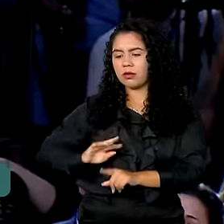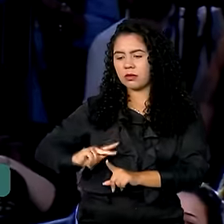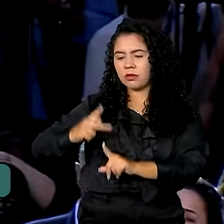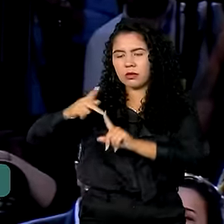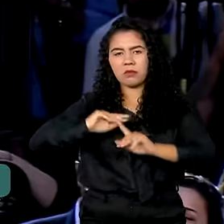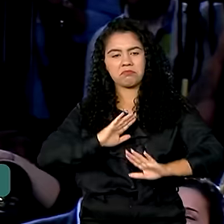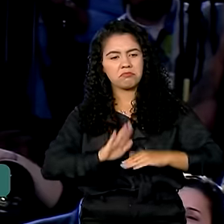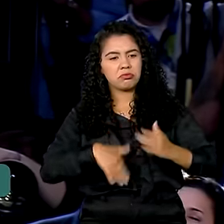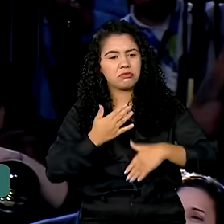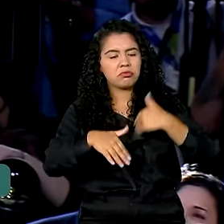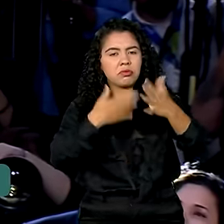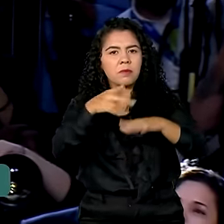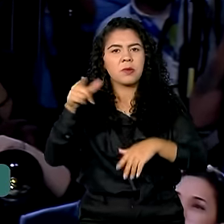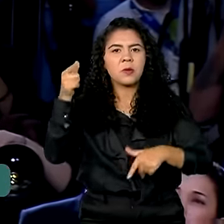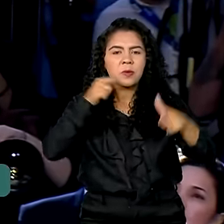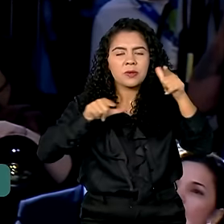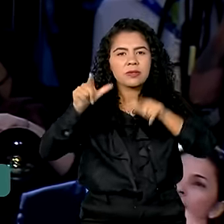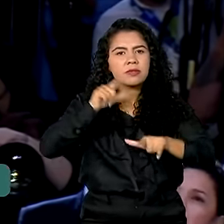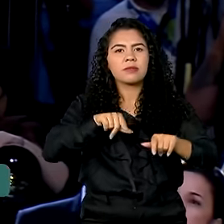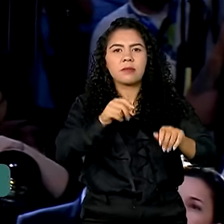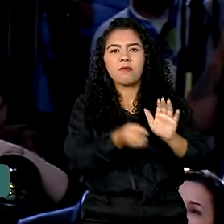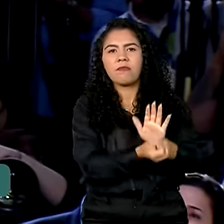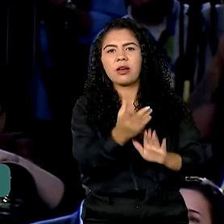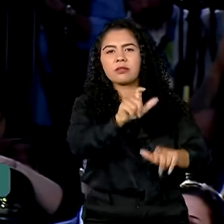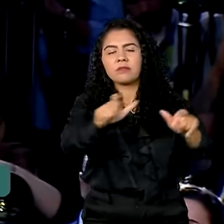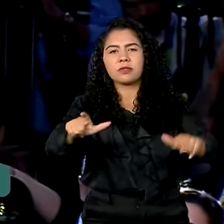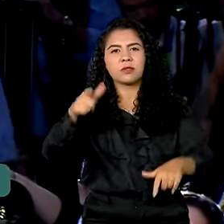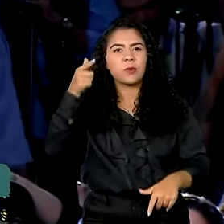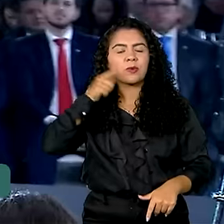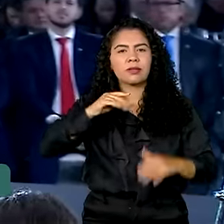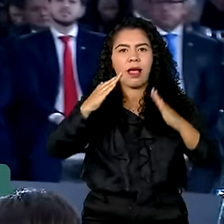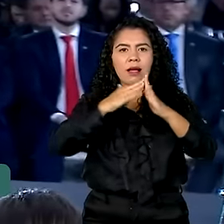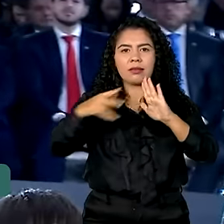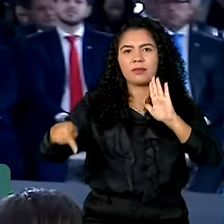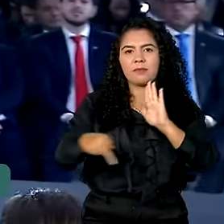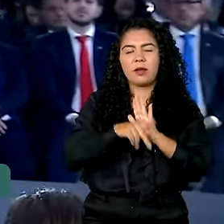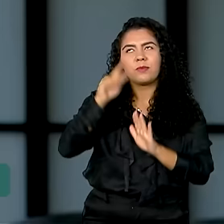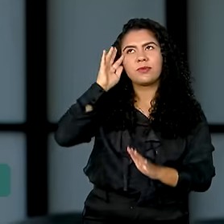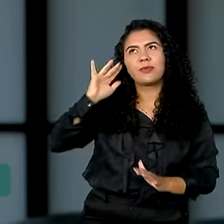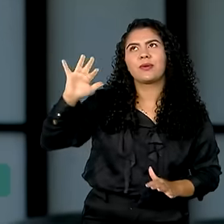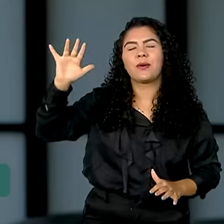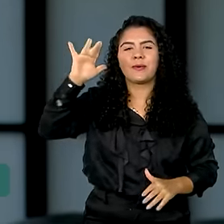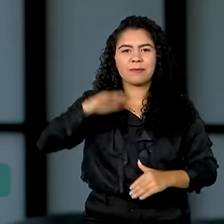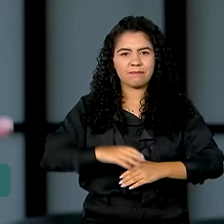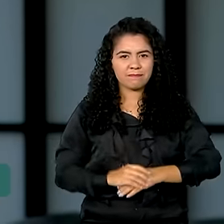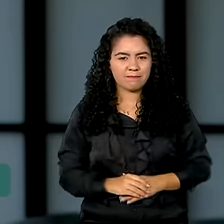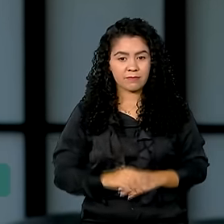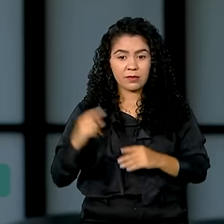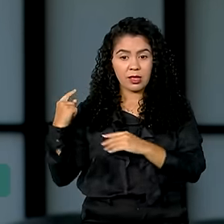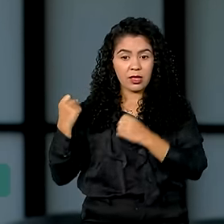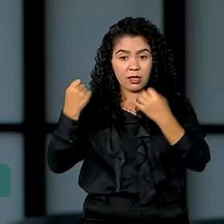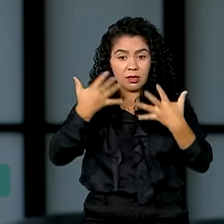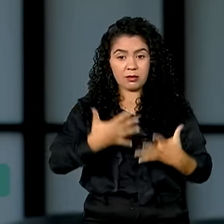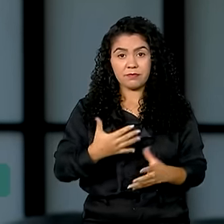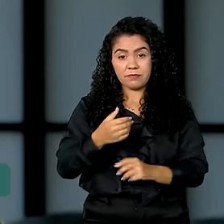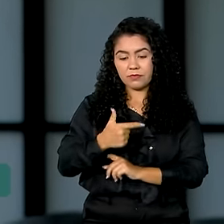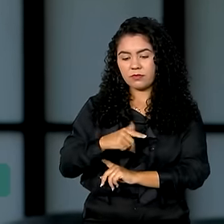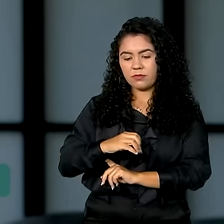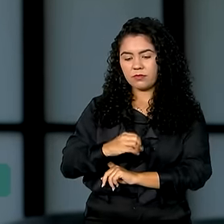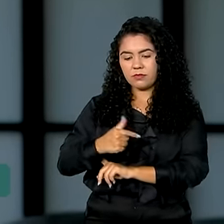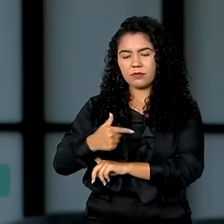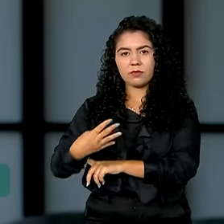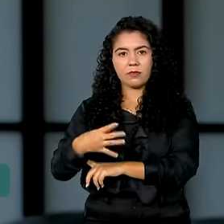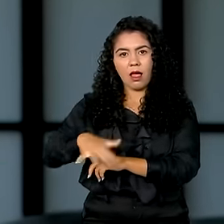e realizando o sonho da casa própria de muitas famílias nesse país. Em 2024, a construção